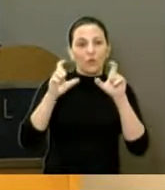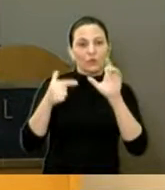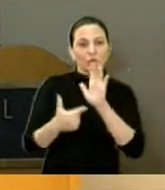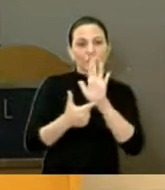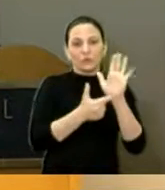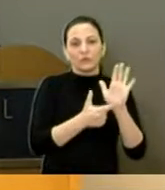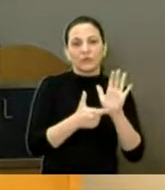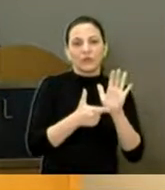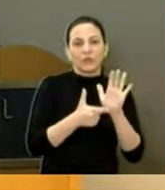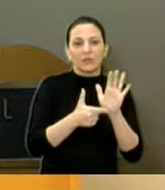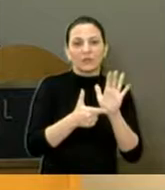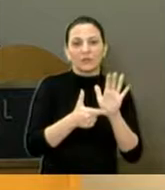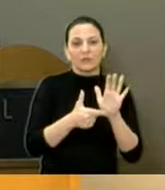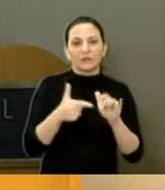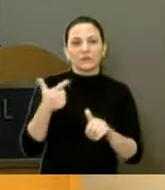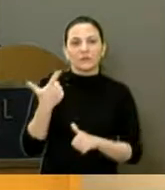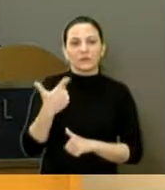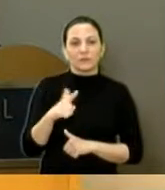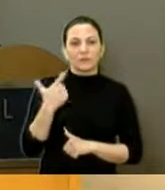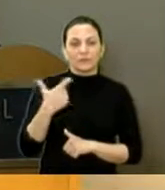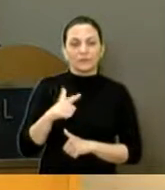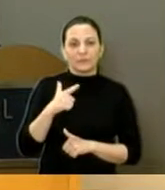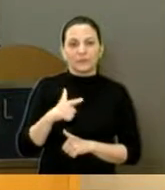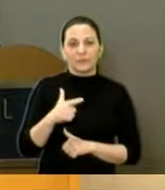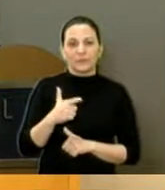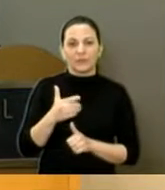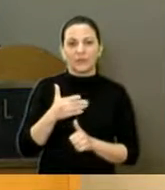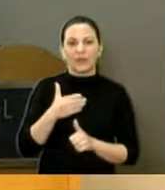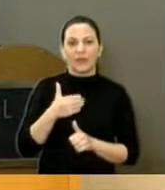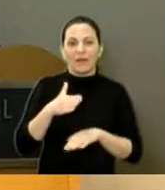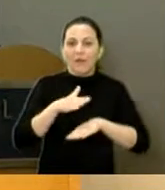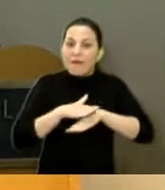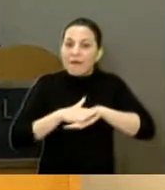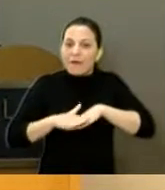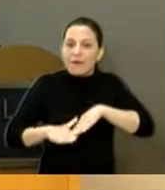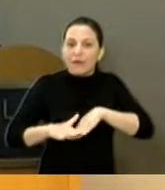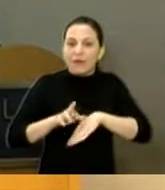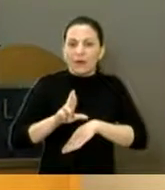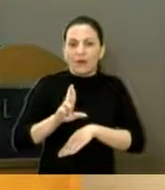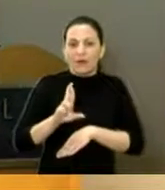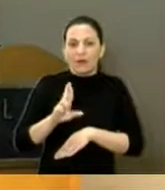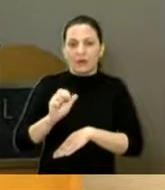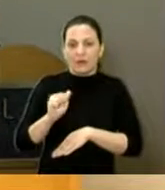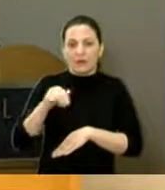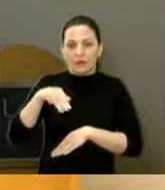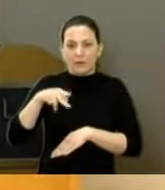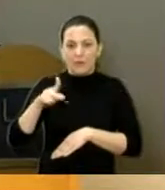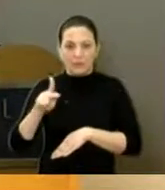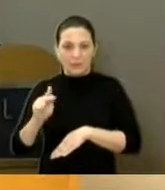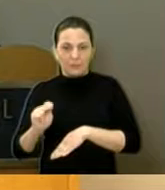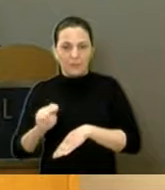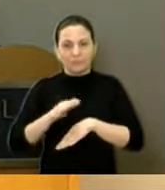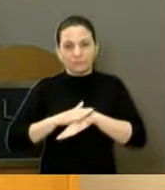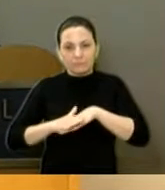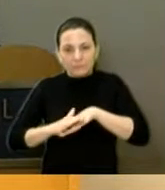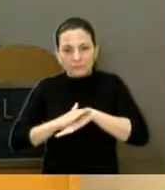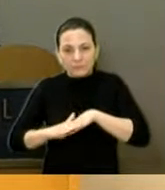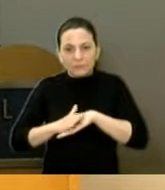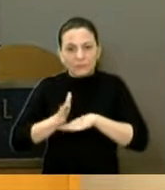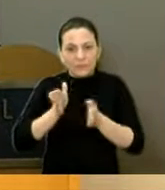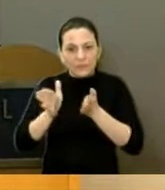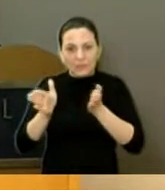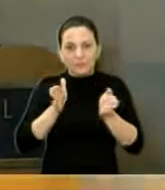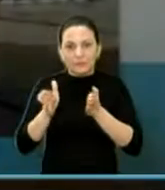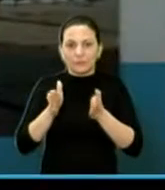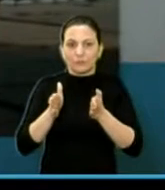quarteirão dele inteiro não tem essa via de acesso, essa rampa na calçada. Aí essa mãe também reclamou, ela foi